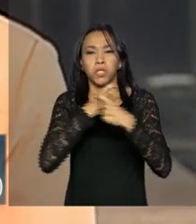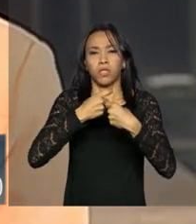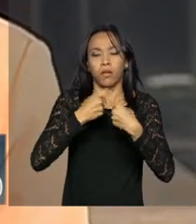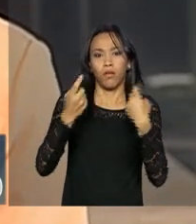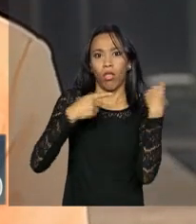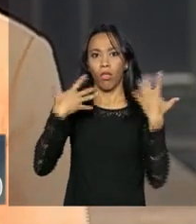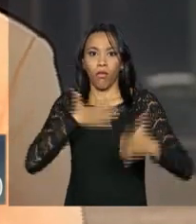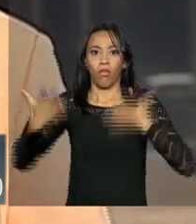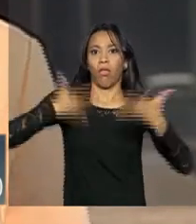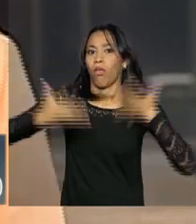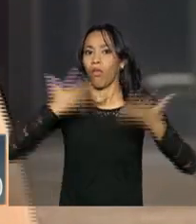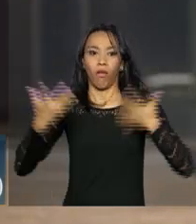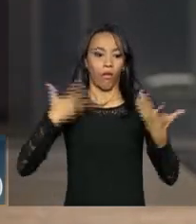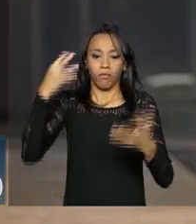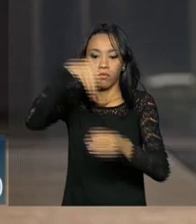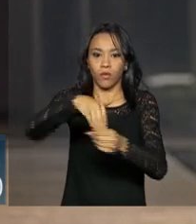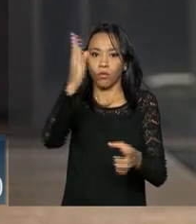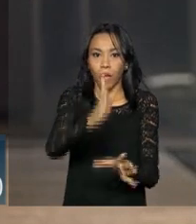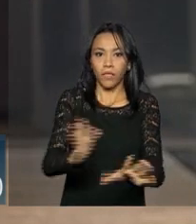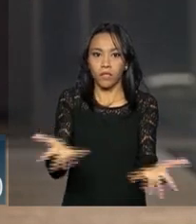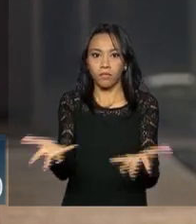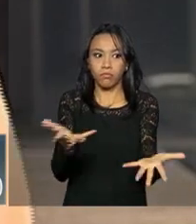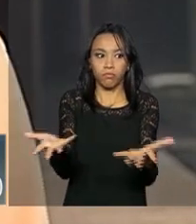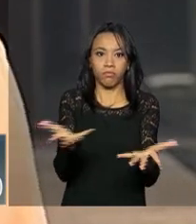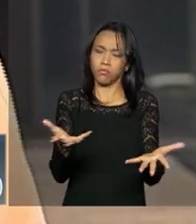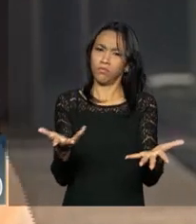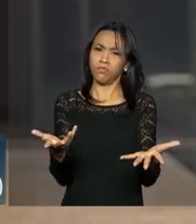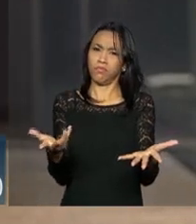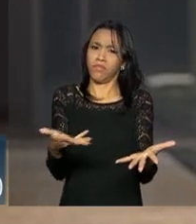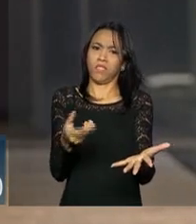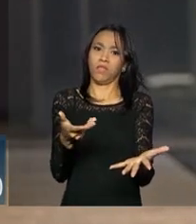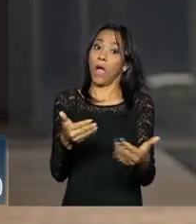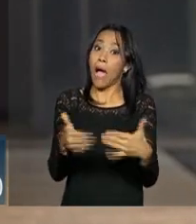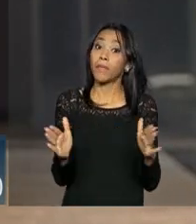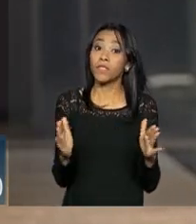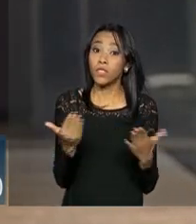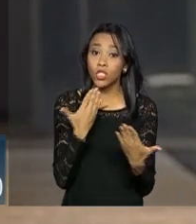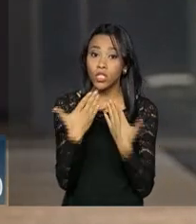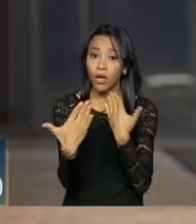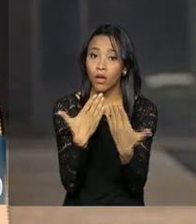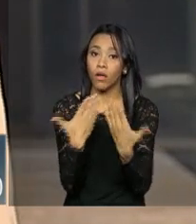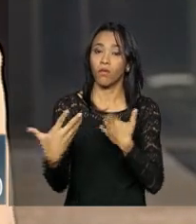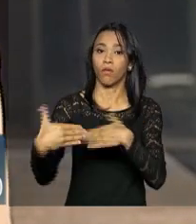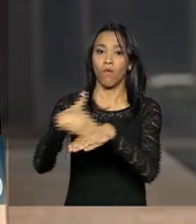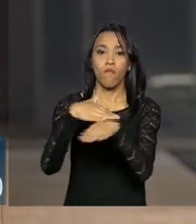não faz isso. É disso que se trata. Então, abrir o diálogo. O governo está